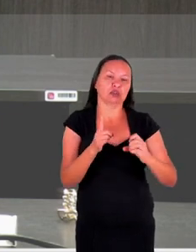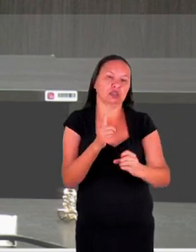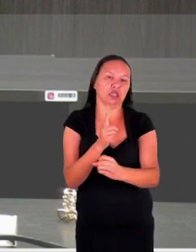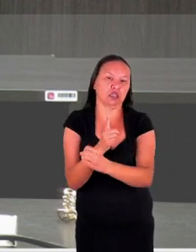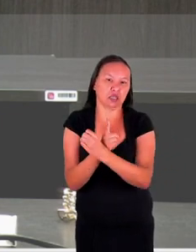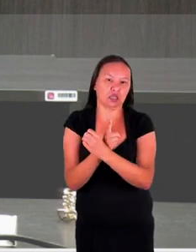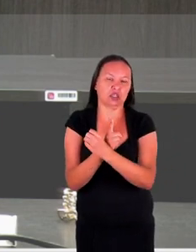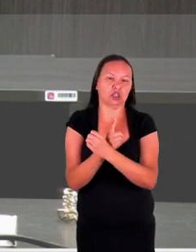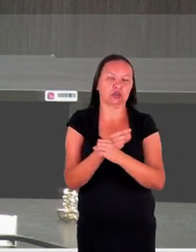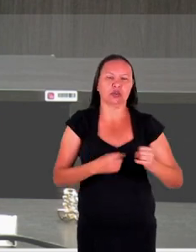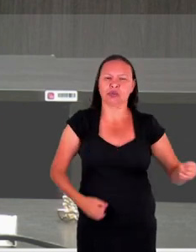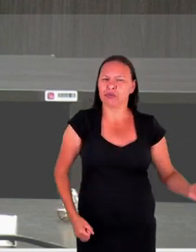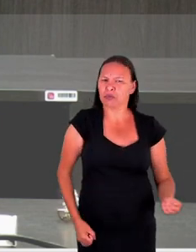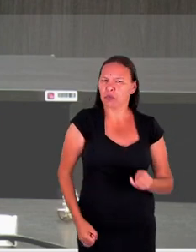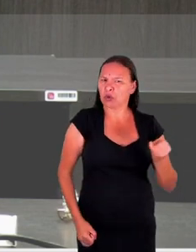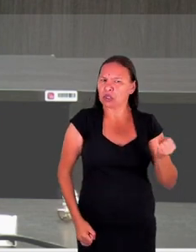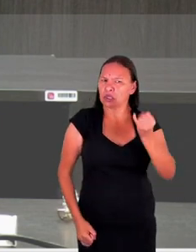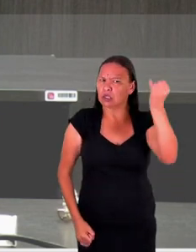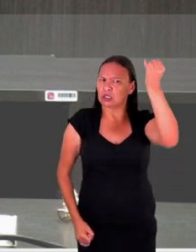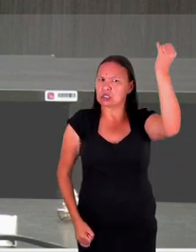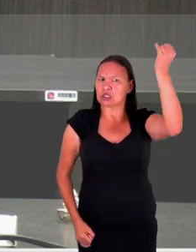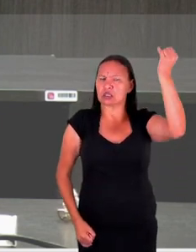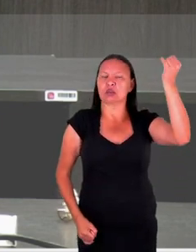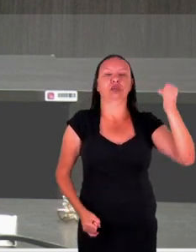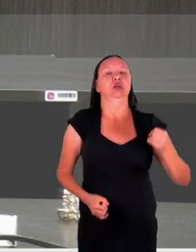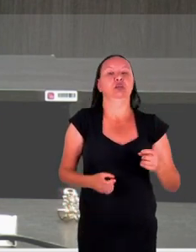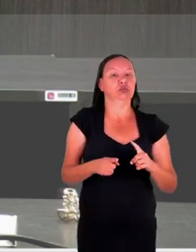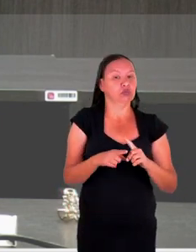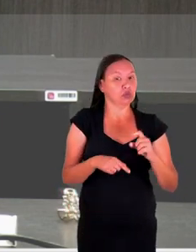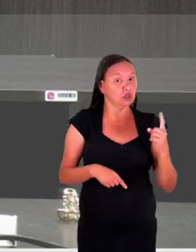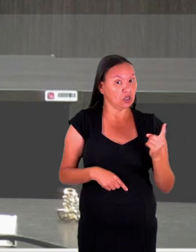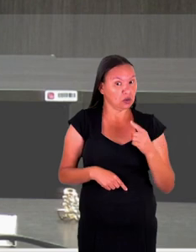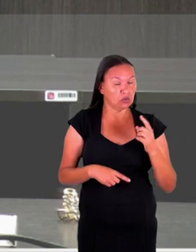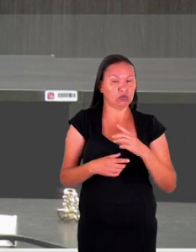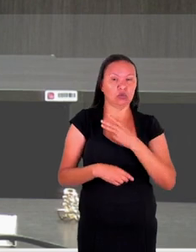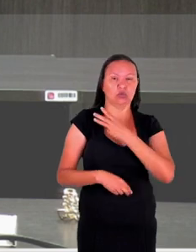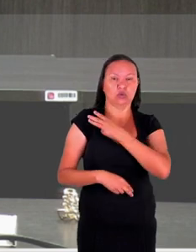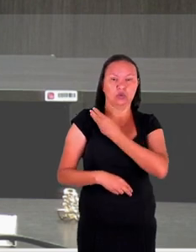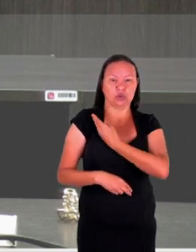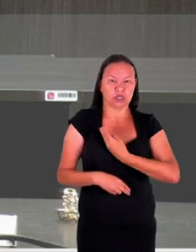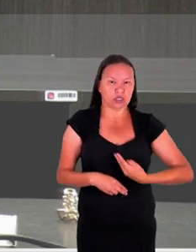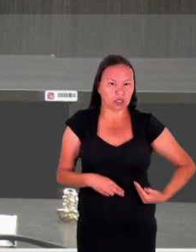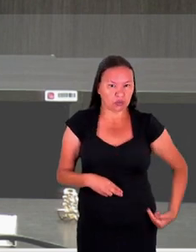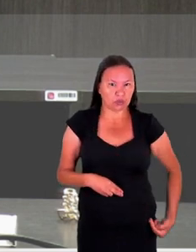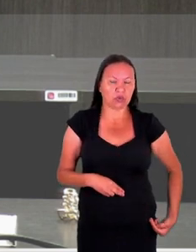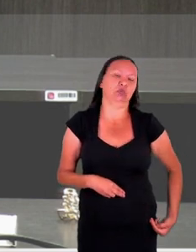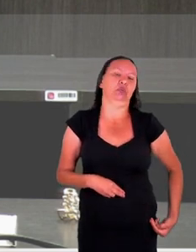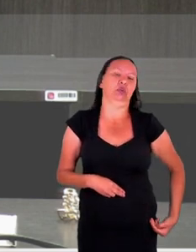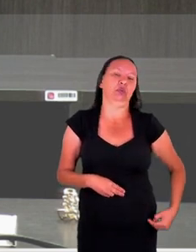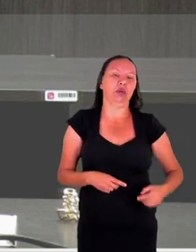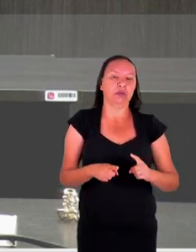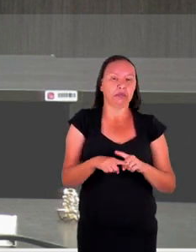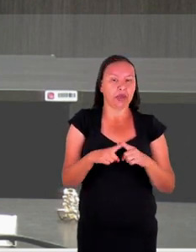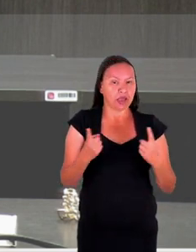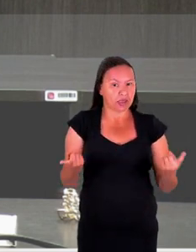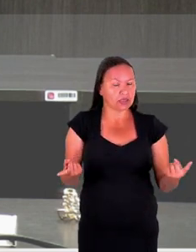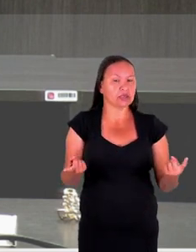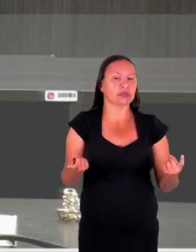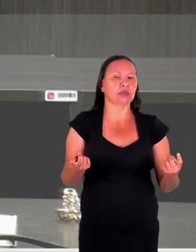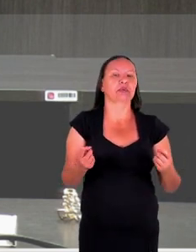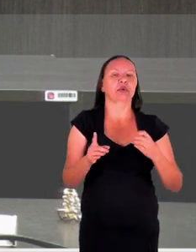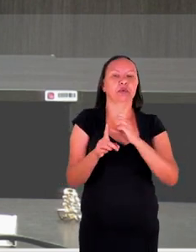de importante relevo, não só para os membros do Ministério Público, mas acredito que para toda a sociedade, para que